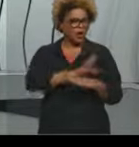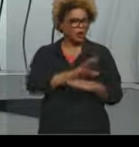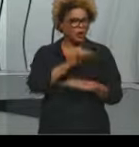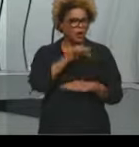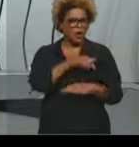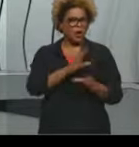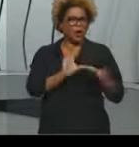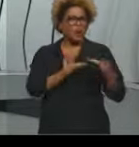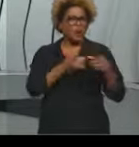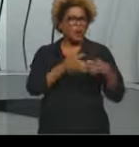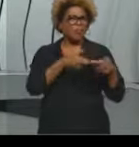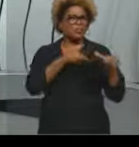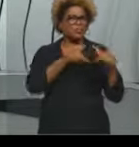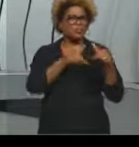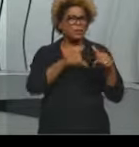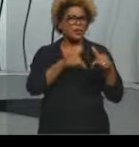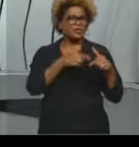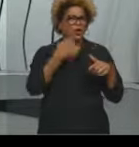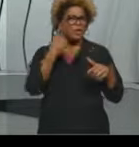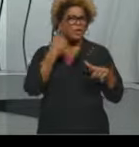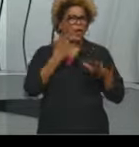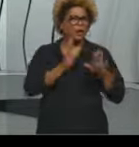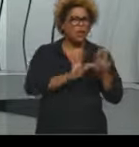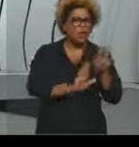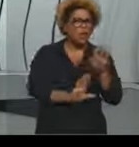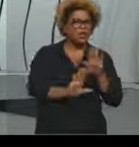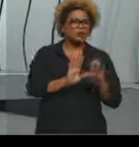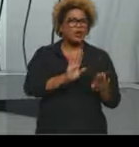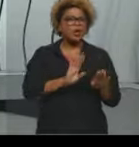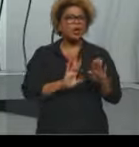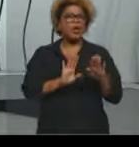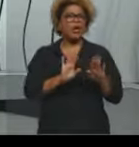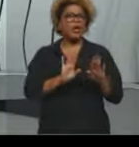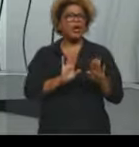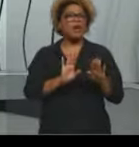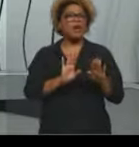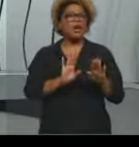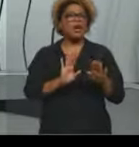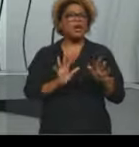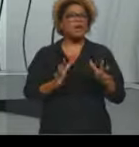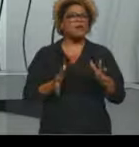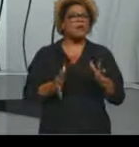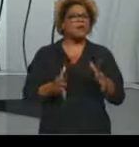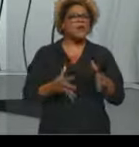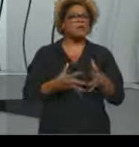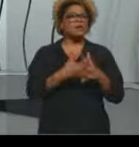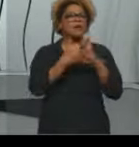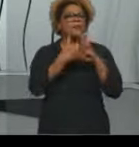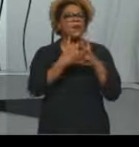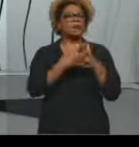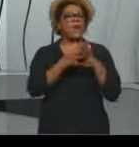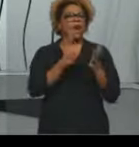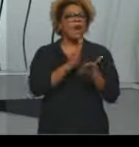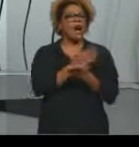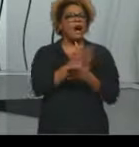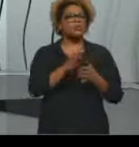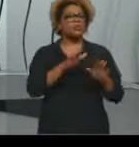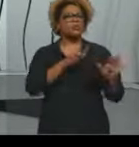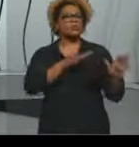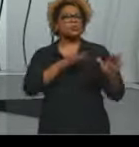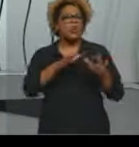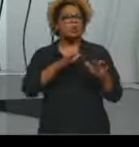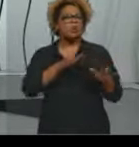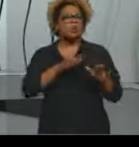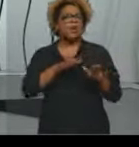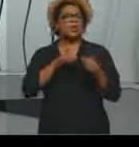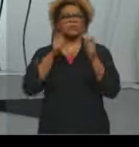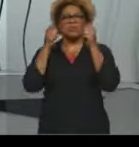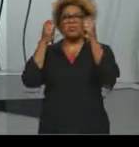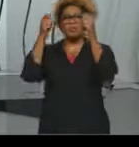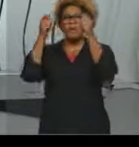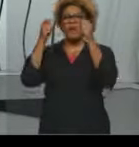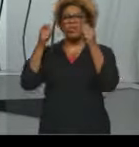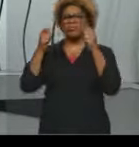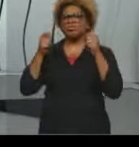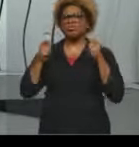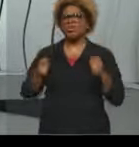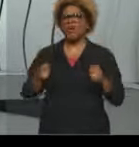controlá-los, né, como uma forma de impedir aí certos movimentos de oposição, né,